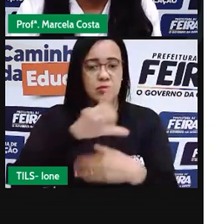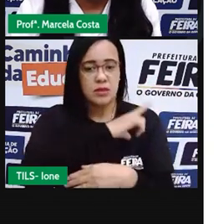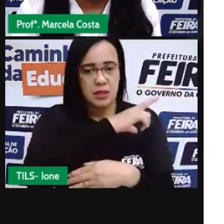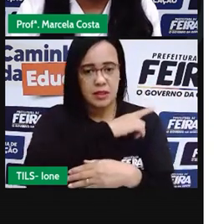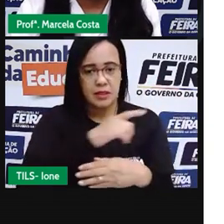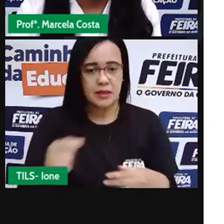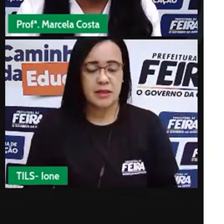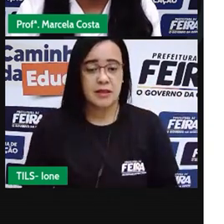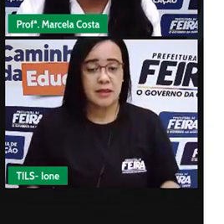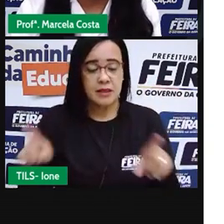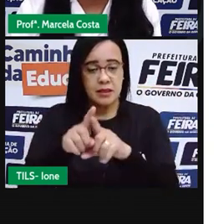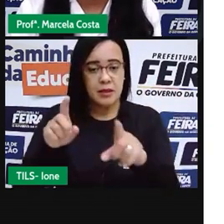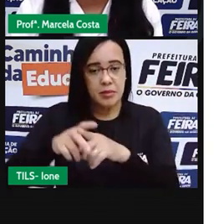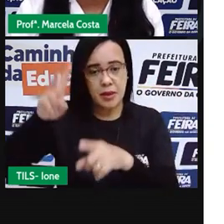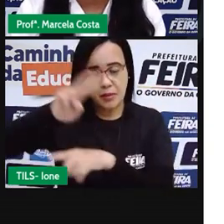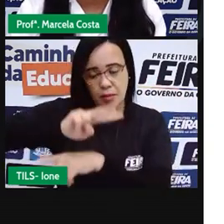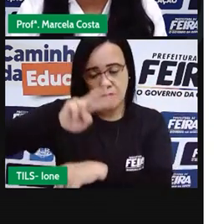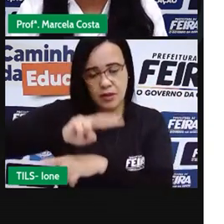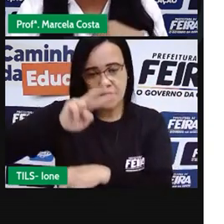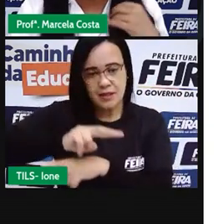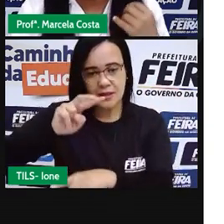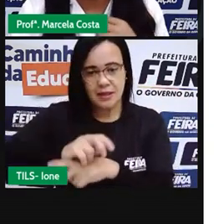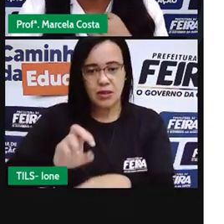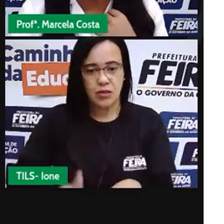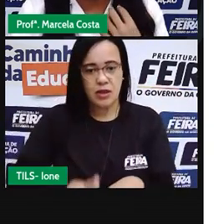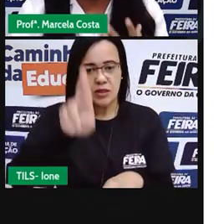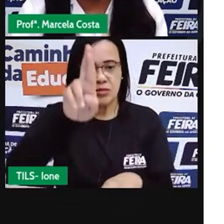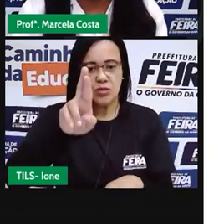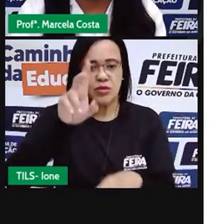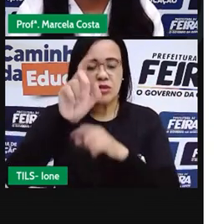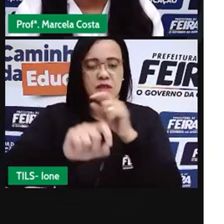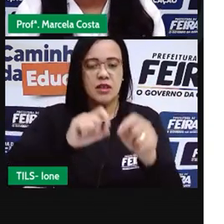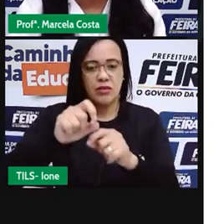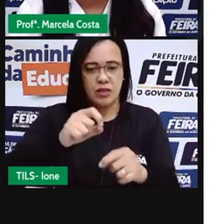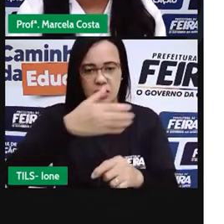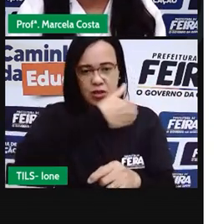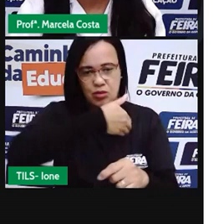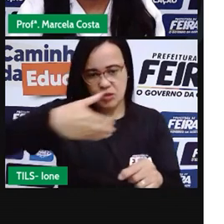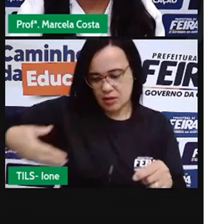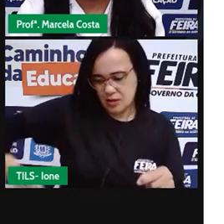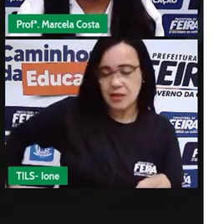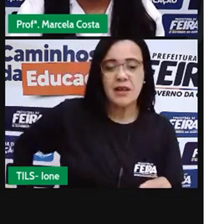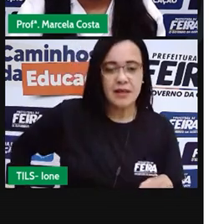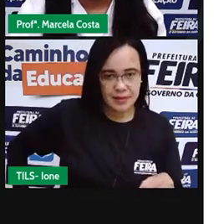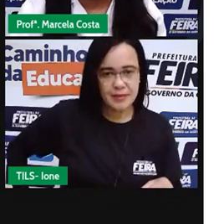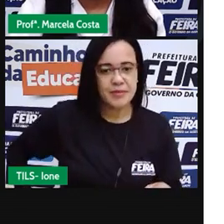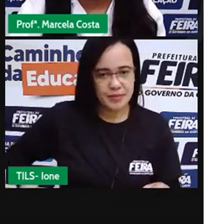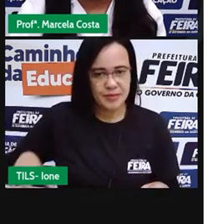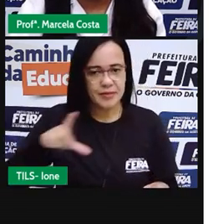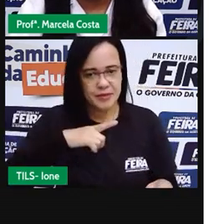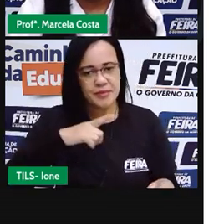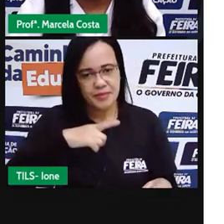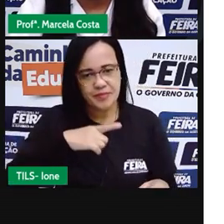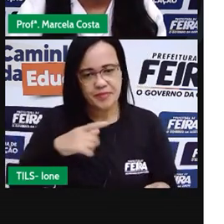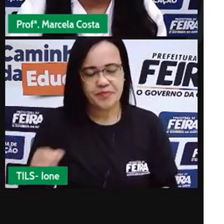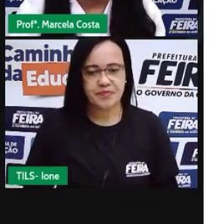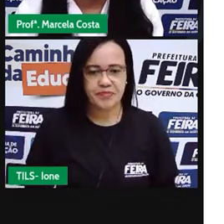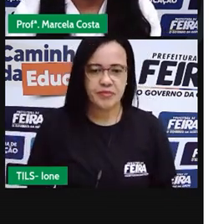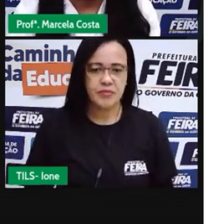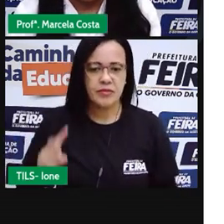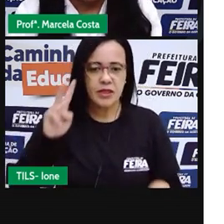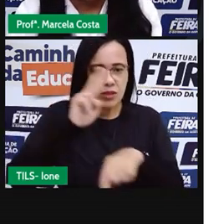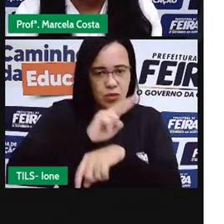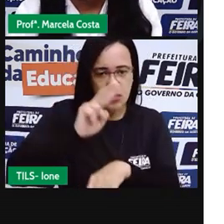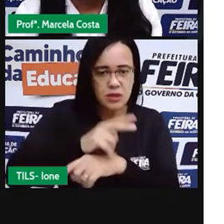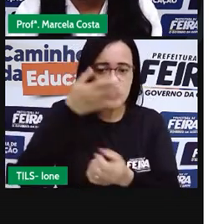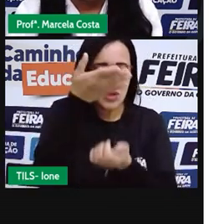proteção que é o Estado dizendo que quem vai ser responsável por proteger, por preservar esse patrimônio é